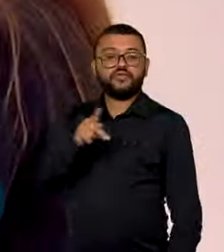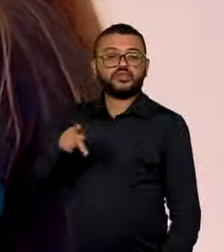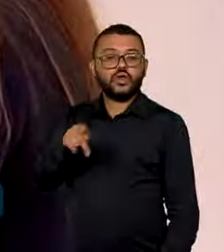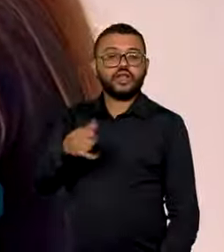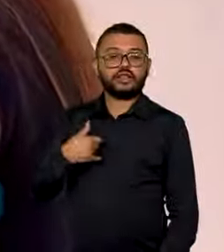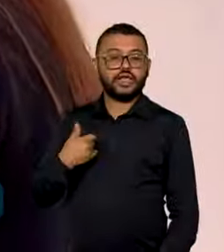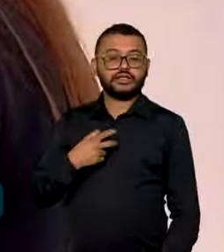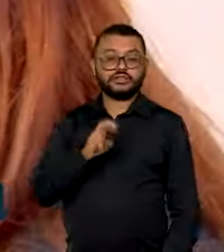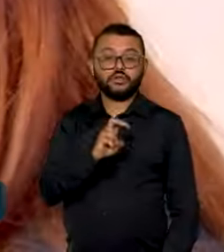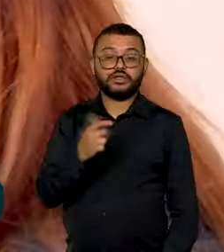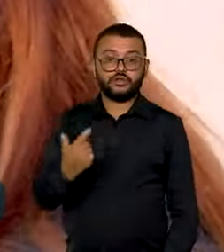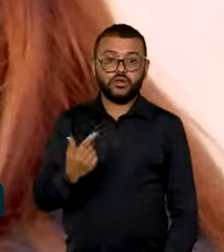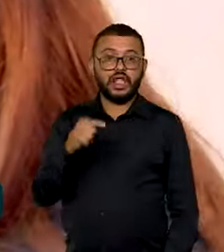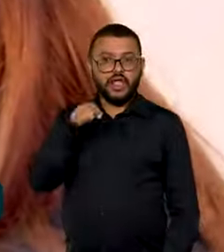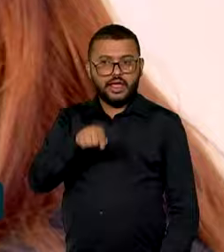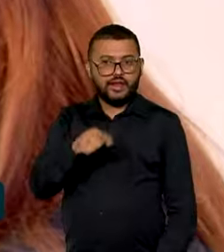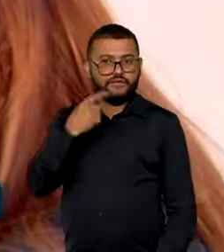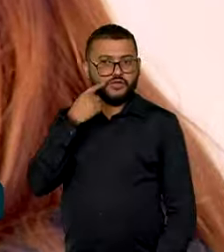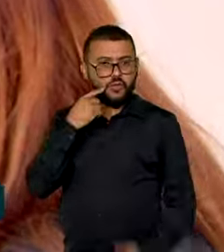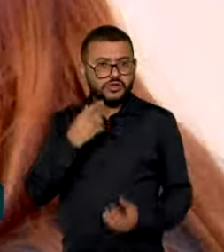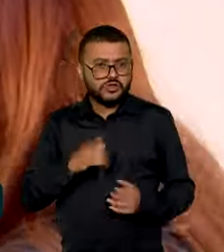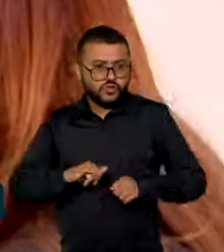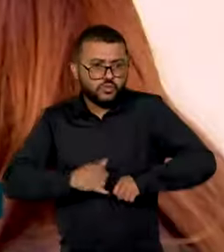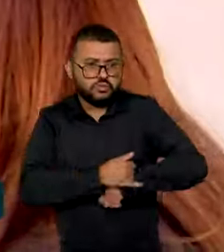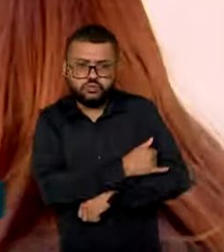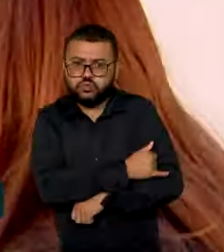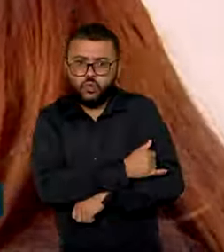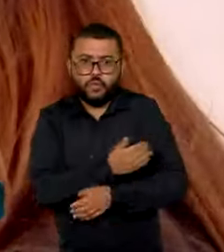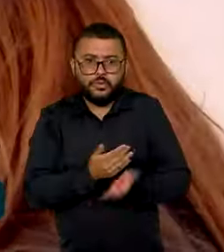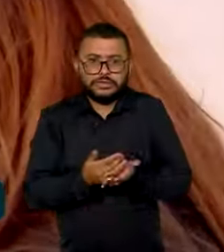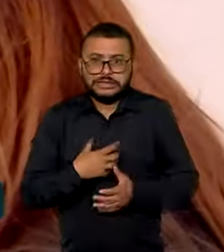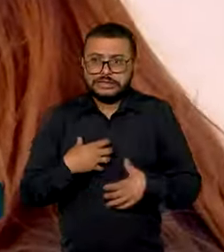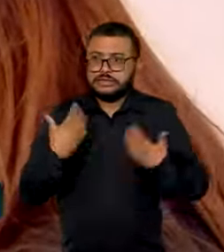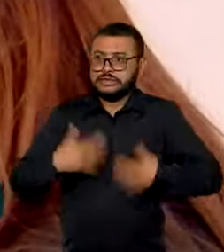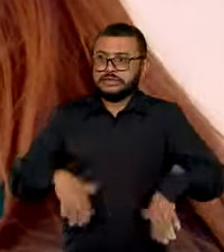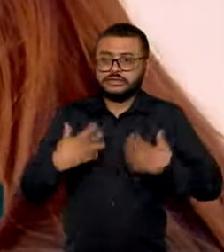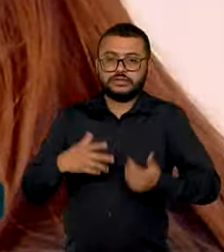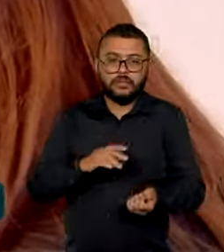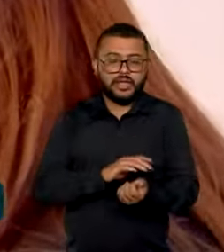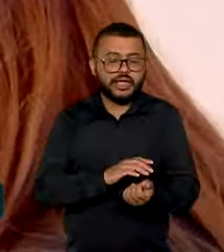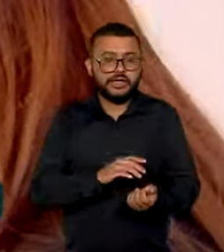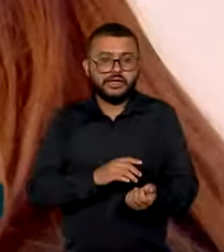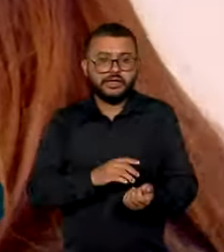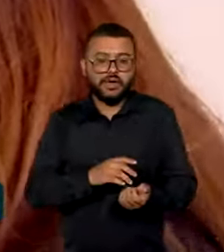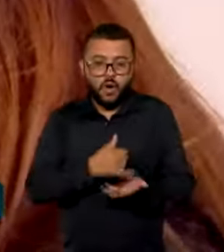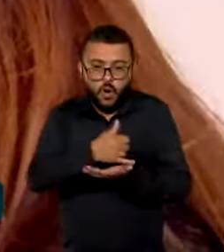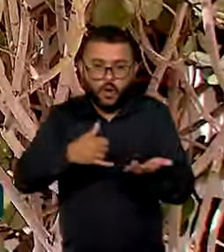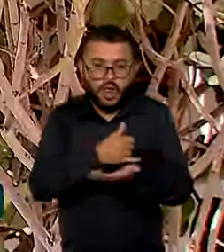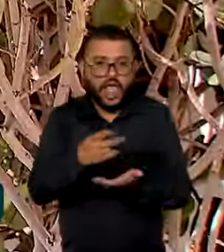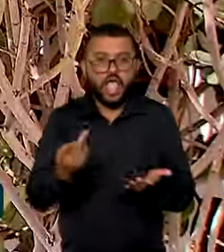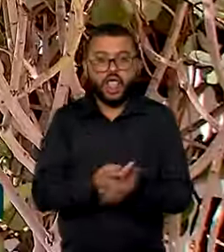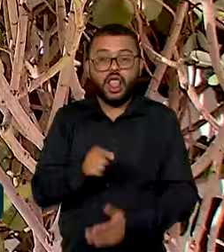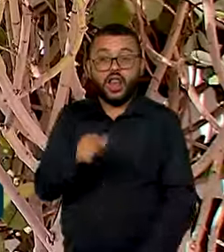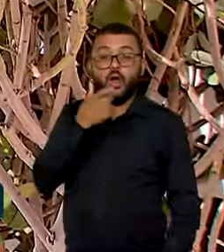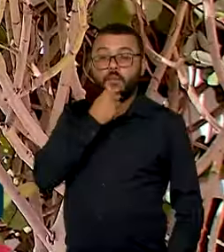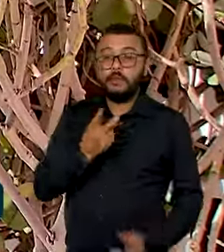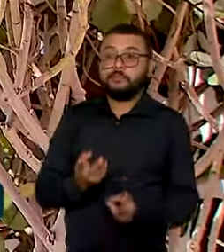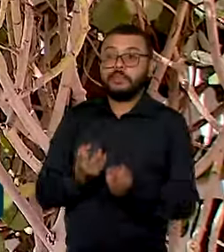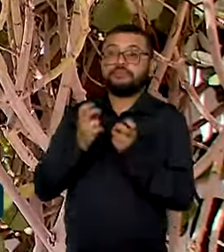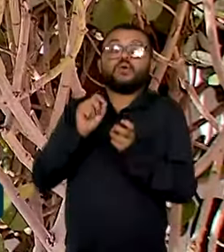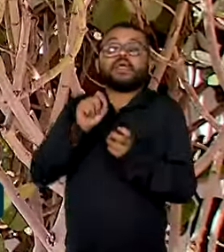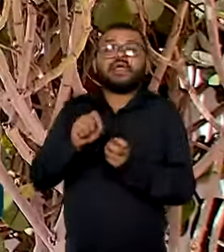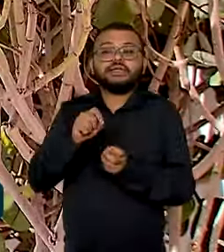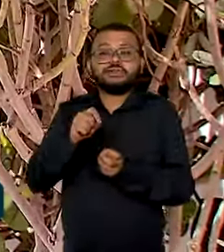52 anos e viu o peso subir na balança e as taxas de colesterol alteradas. E percebeu